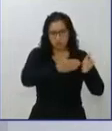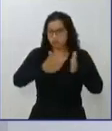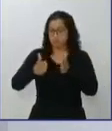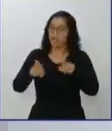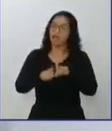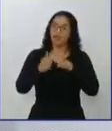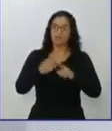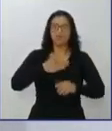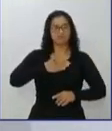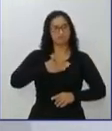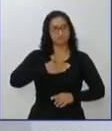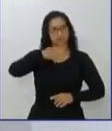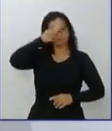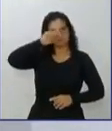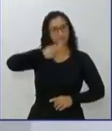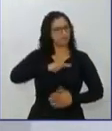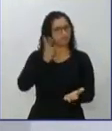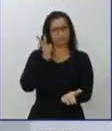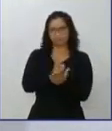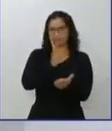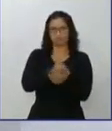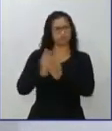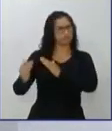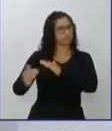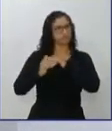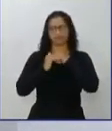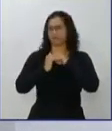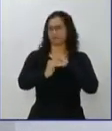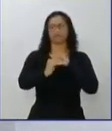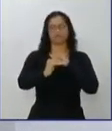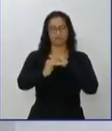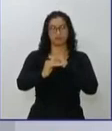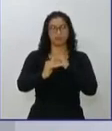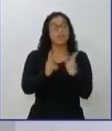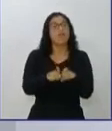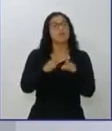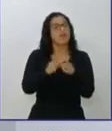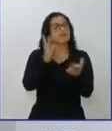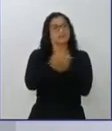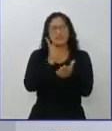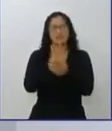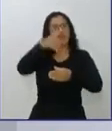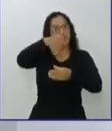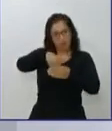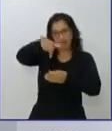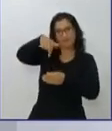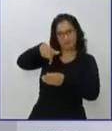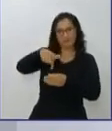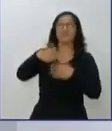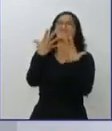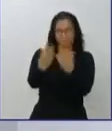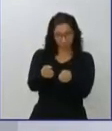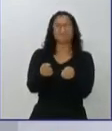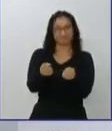será. Todo voto é bem-vindo, inclusive até do meu adversário, Hiddle. Se quiser votar no Capitão Contar, seja muito bem-vindo.